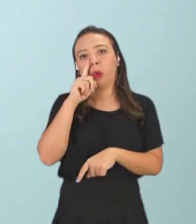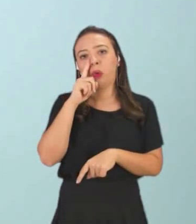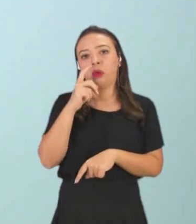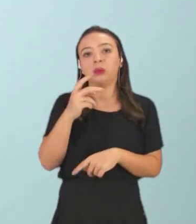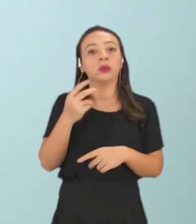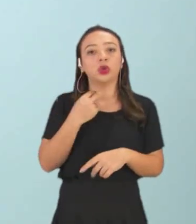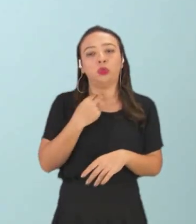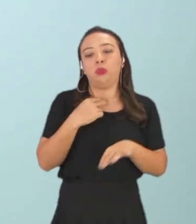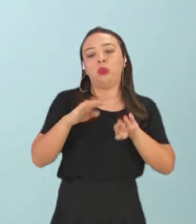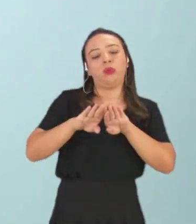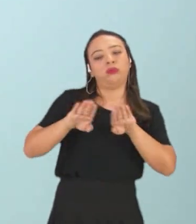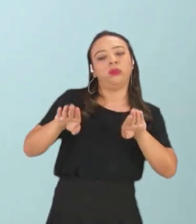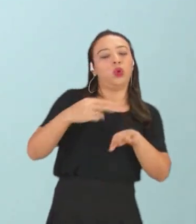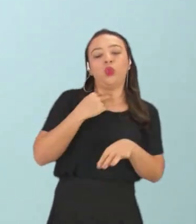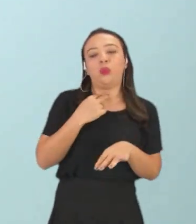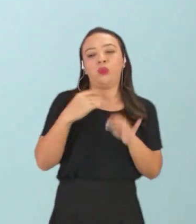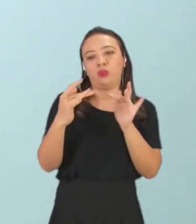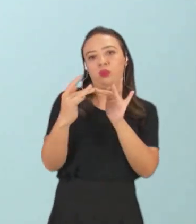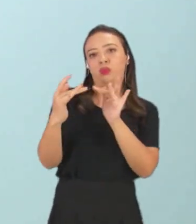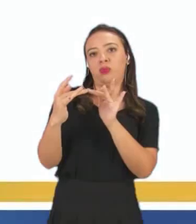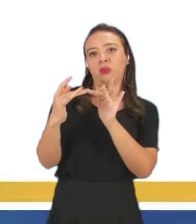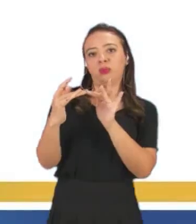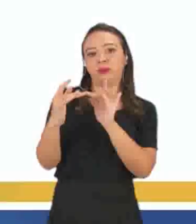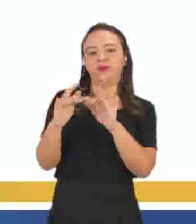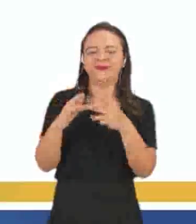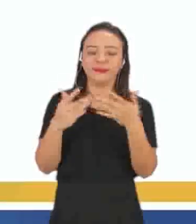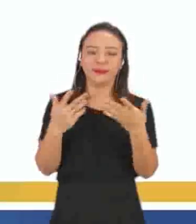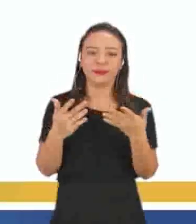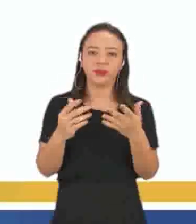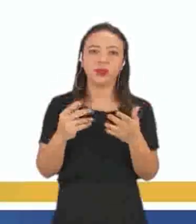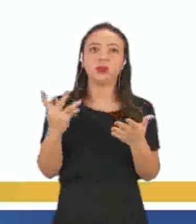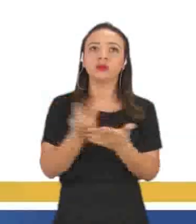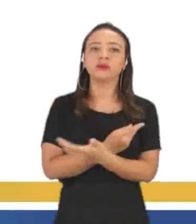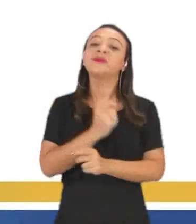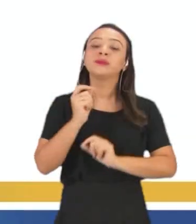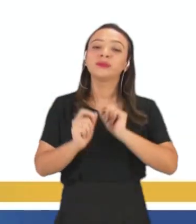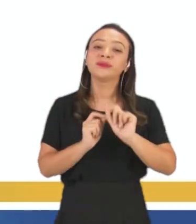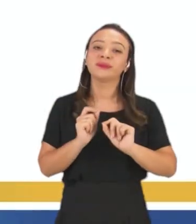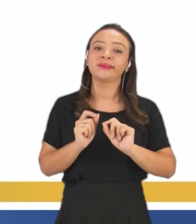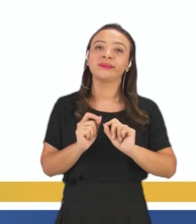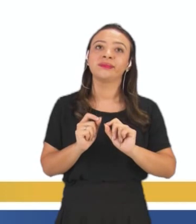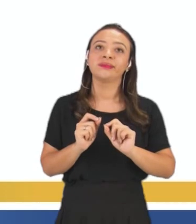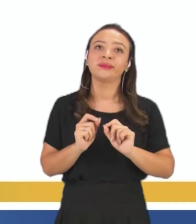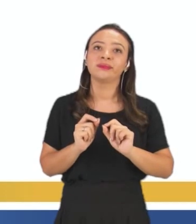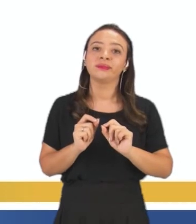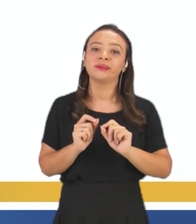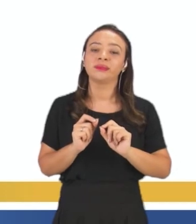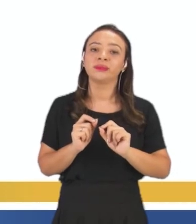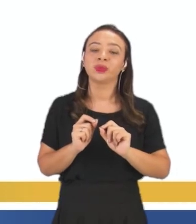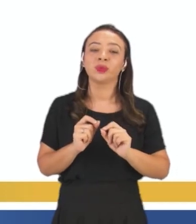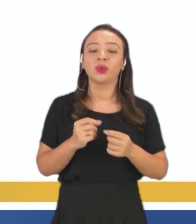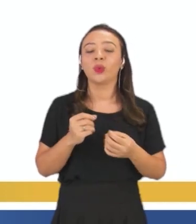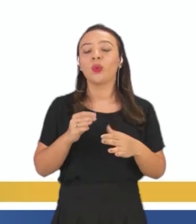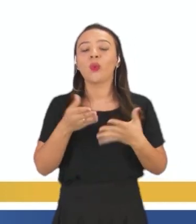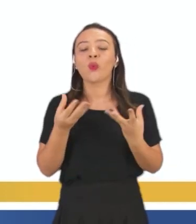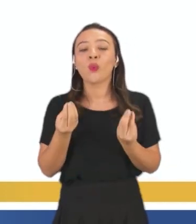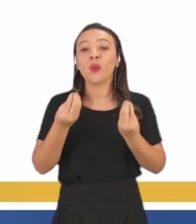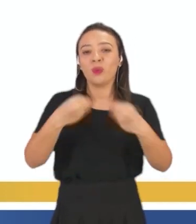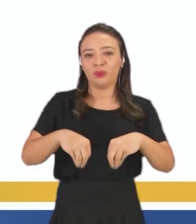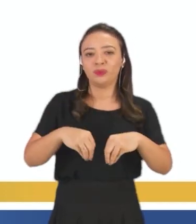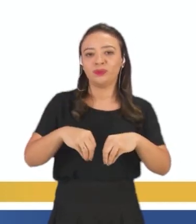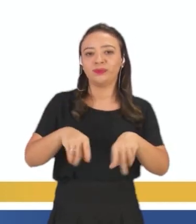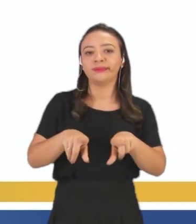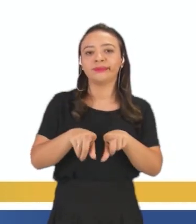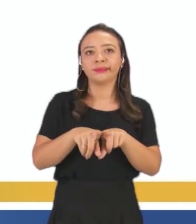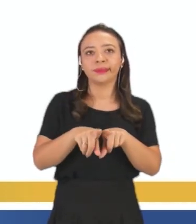acesso a eles, tá? E aí, o acontece, né? Quais são os prejuízos, ou